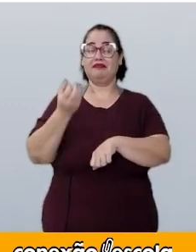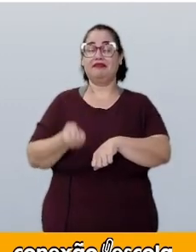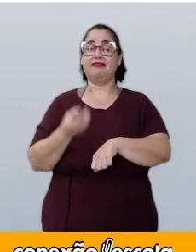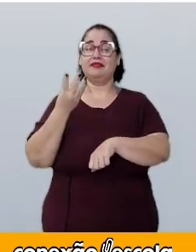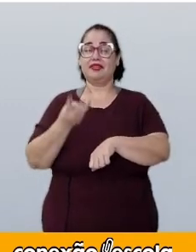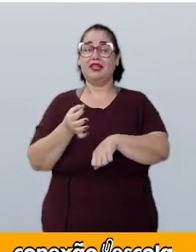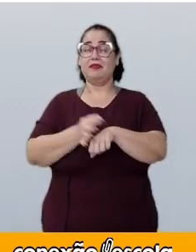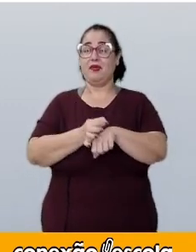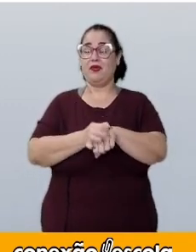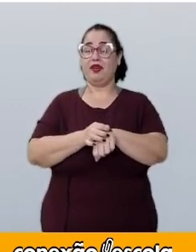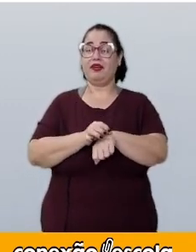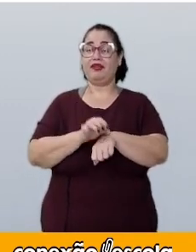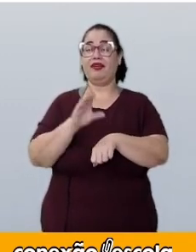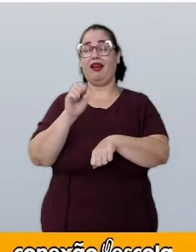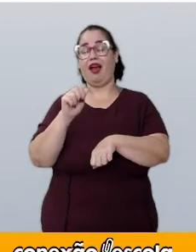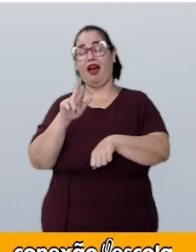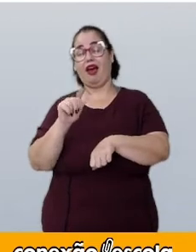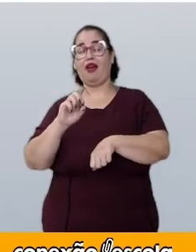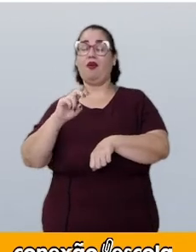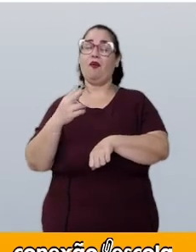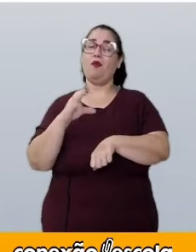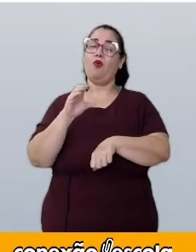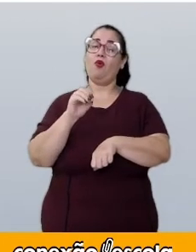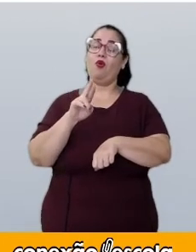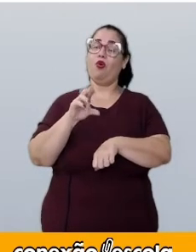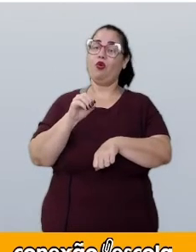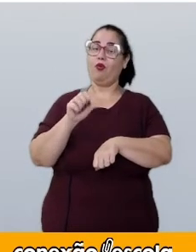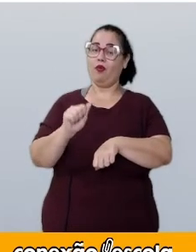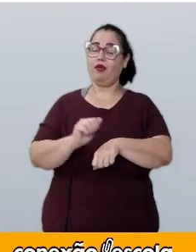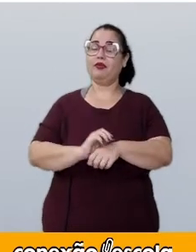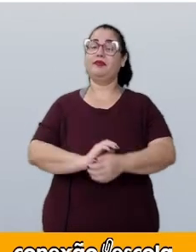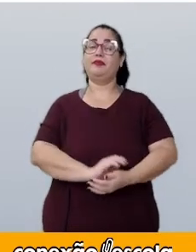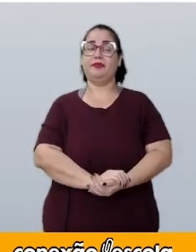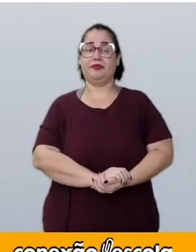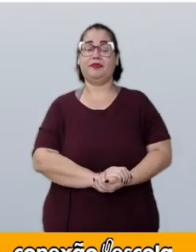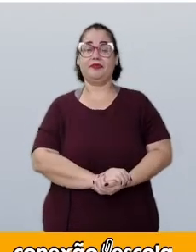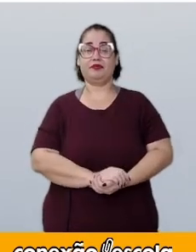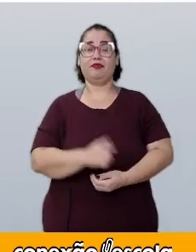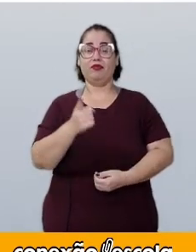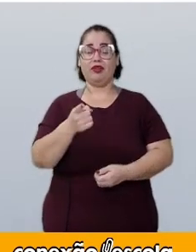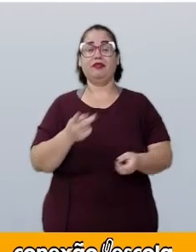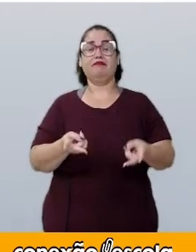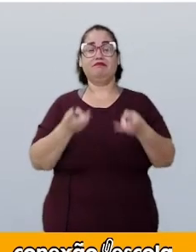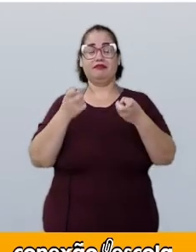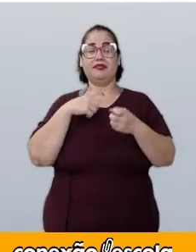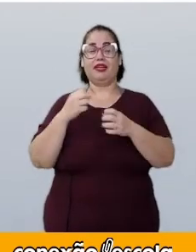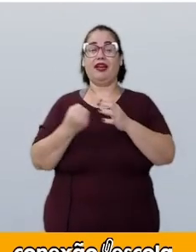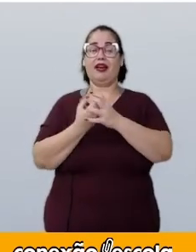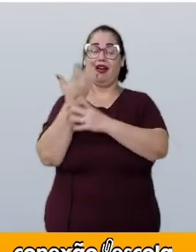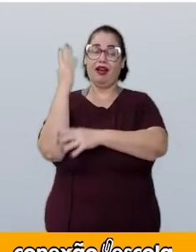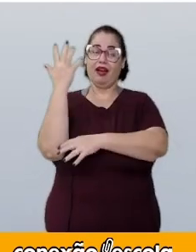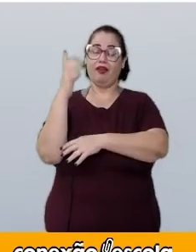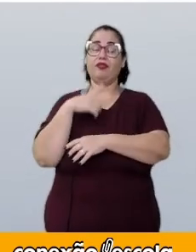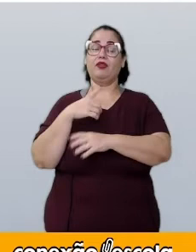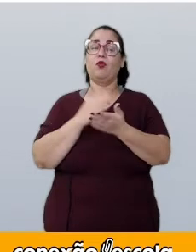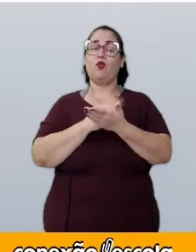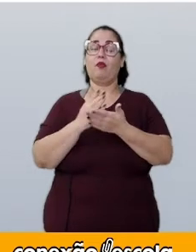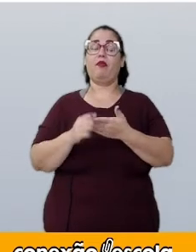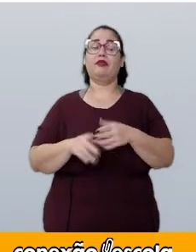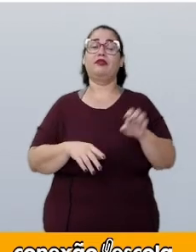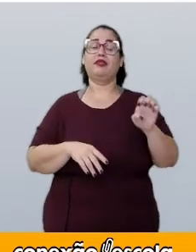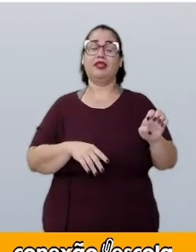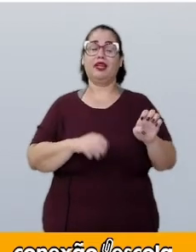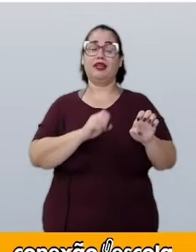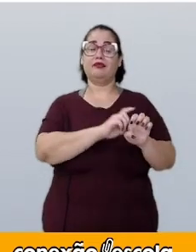de moeda. Quero que você note que a árvore é construída da esquerda para a